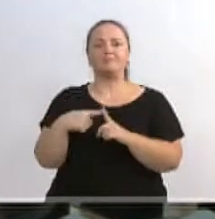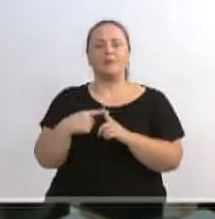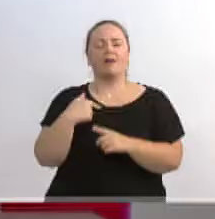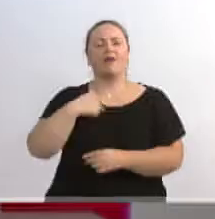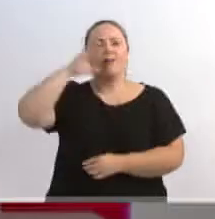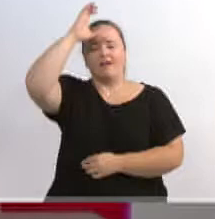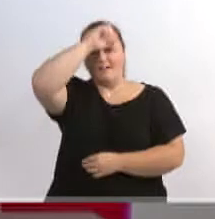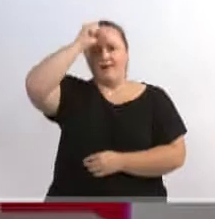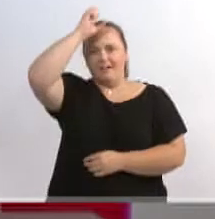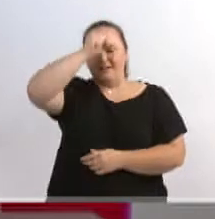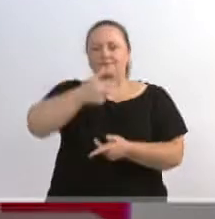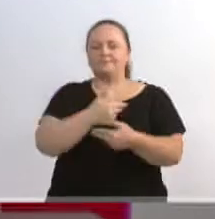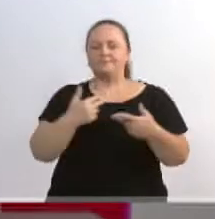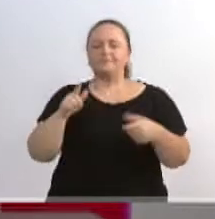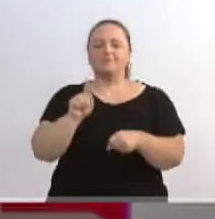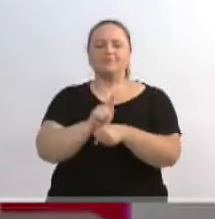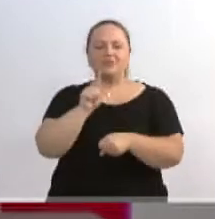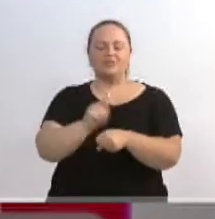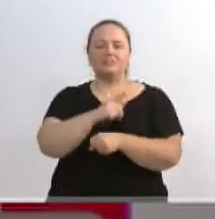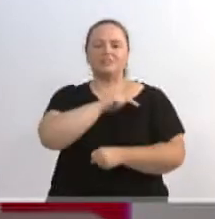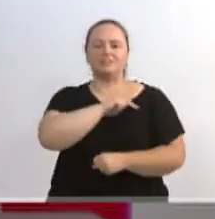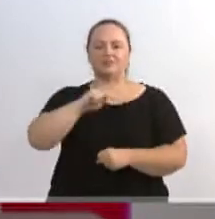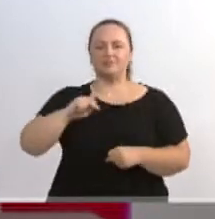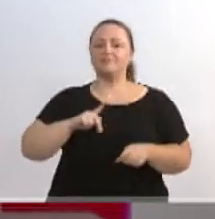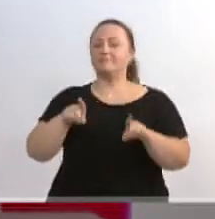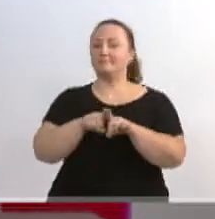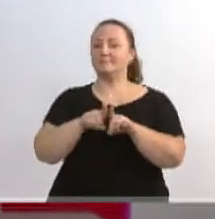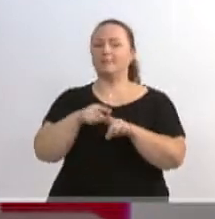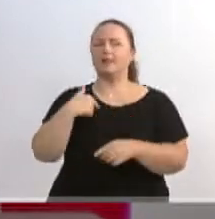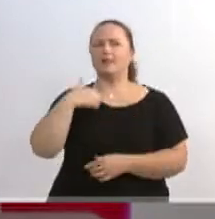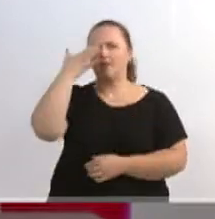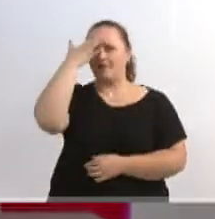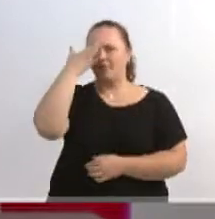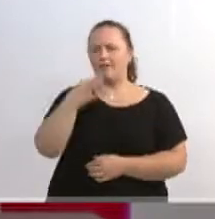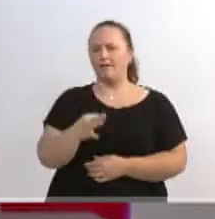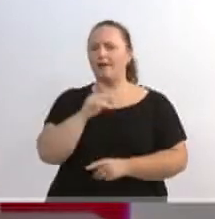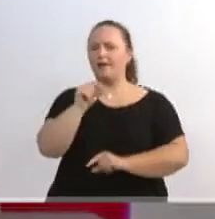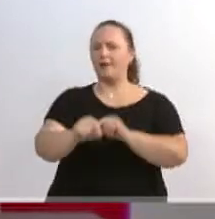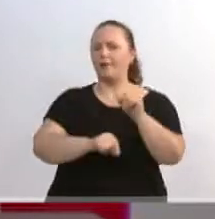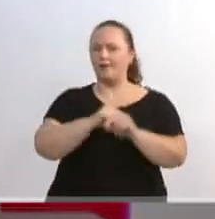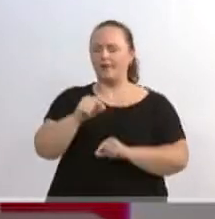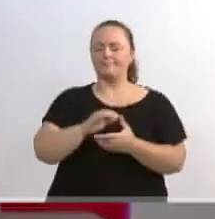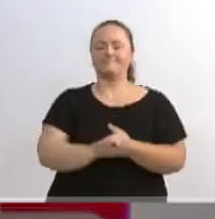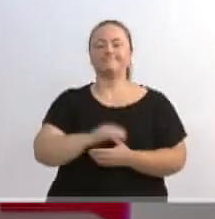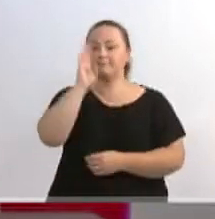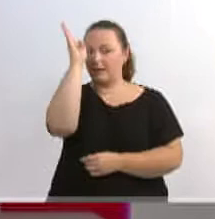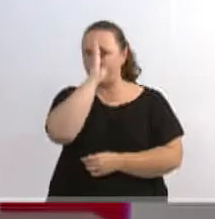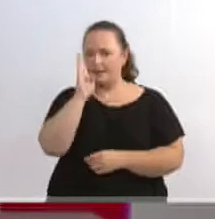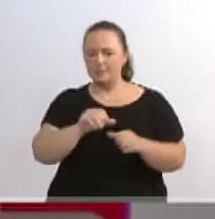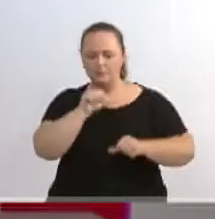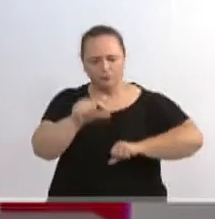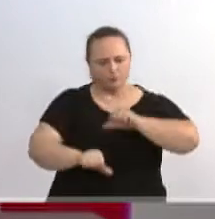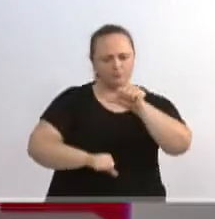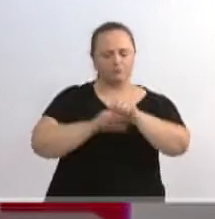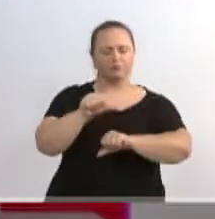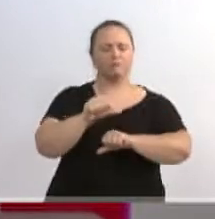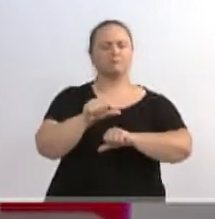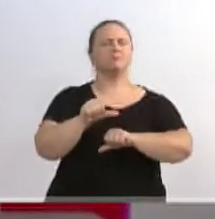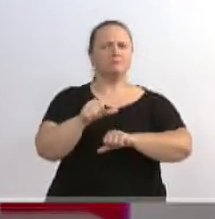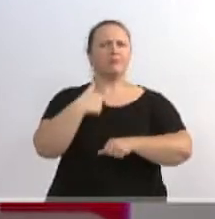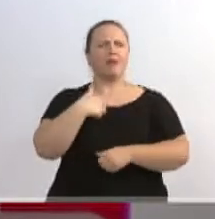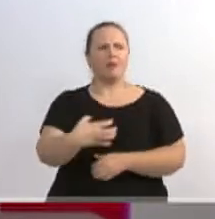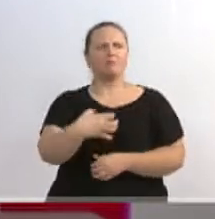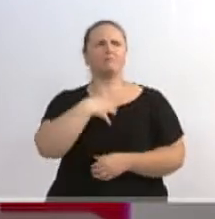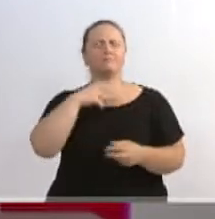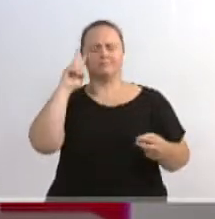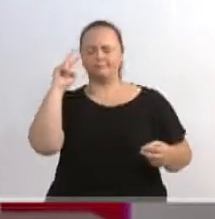pública, mas por entender que estamos passando por um momento de reconstrução do Brasil, e eu sinto que posso dar minha contribuição nesse sentido, e